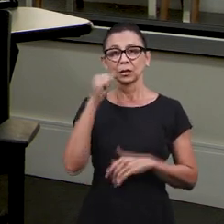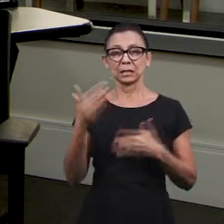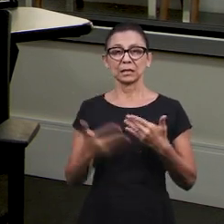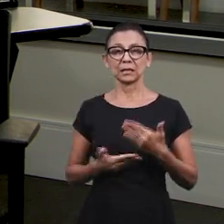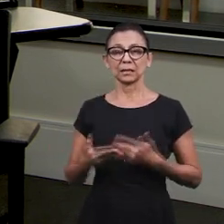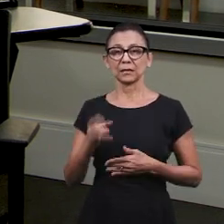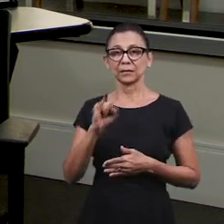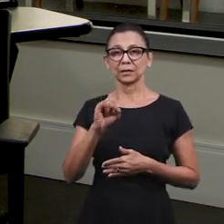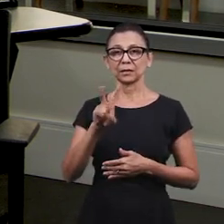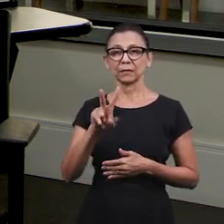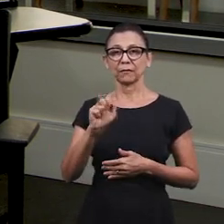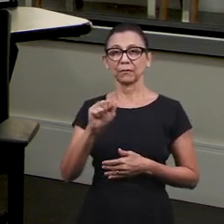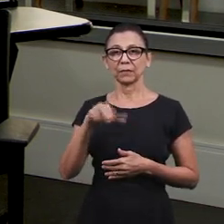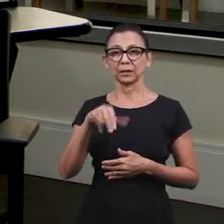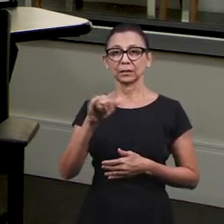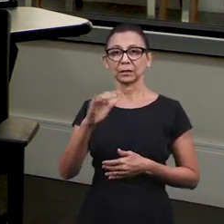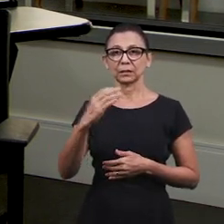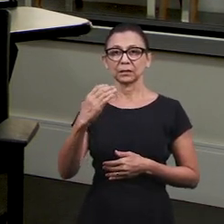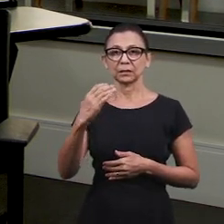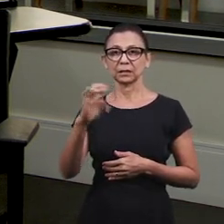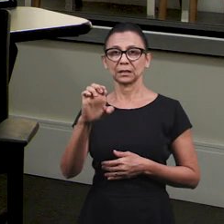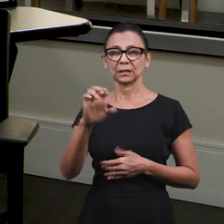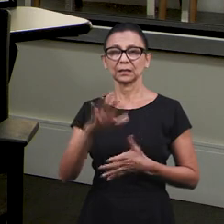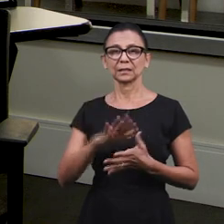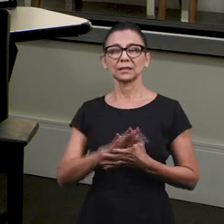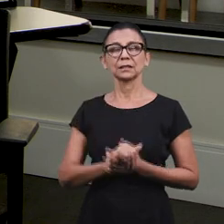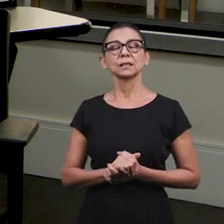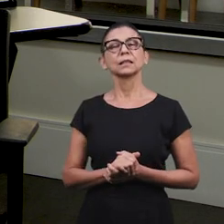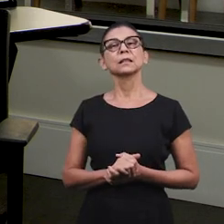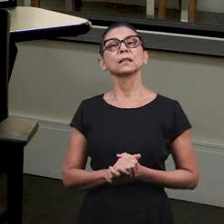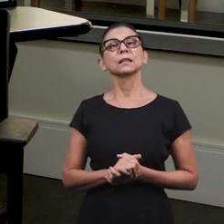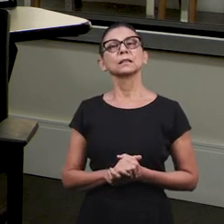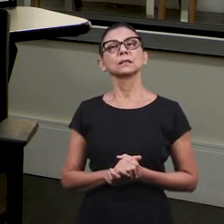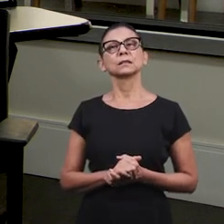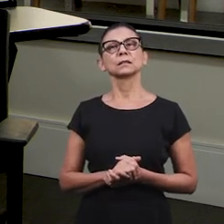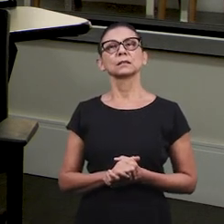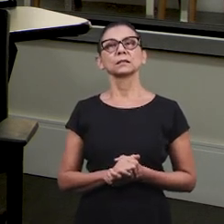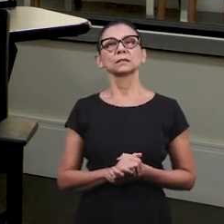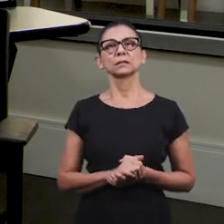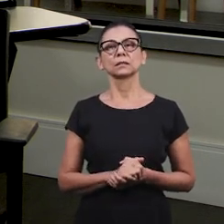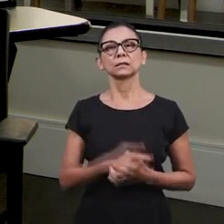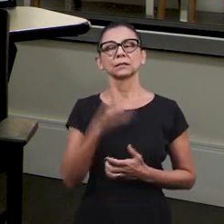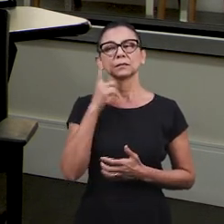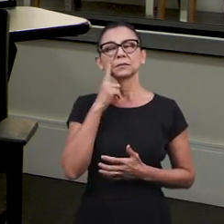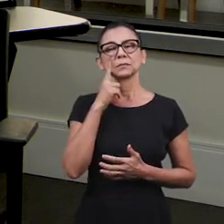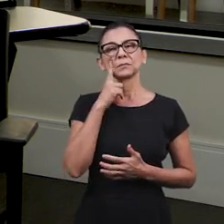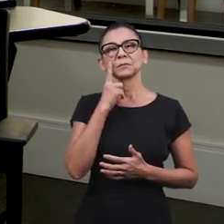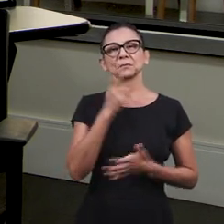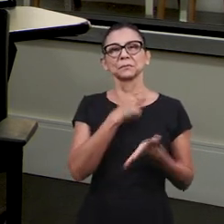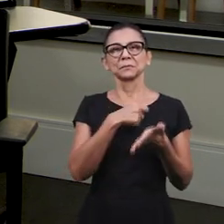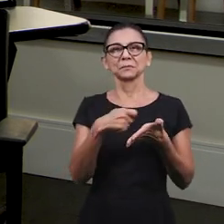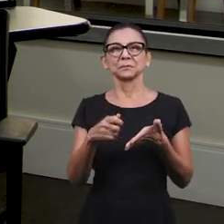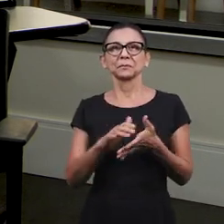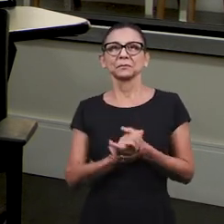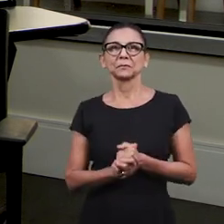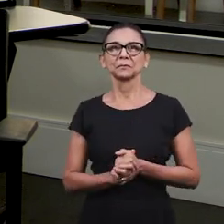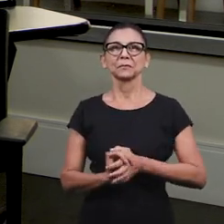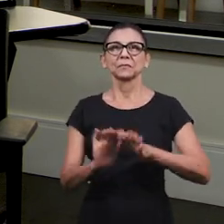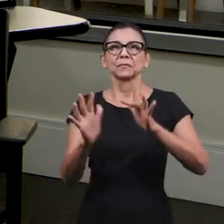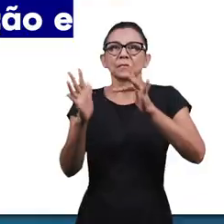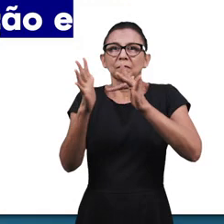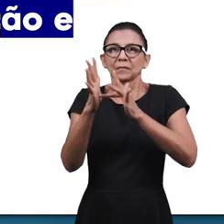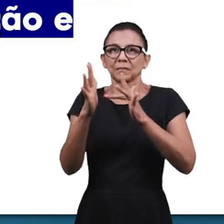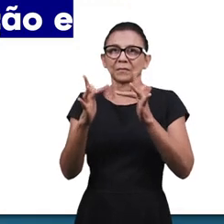Ivanice Moreira de Melo, da igreja de Boqueirão, no estado do Paraná, sobre a pergunta 5. Olha o que ela escreveu, ela